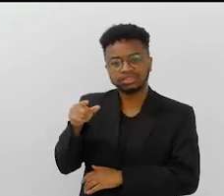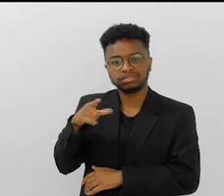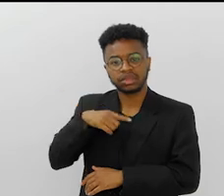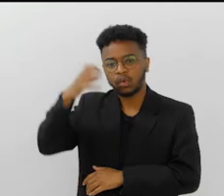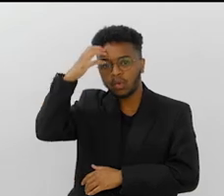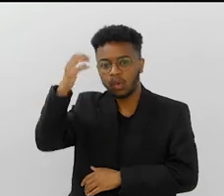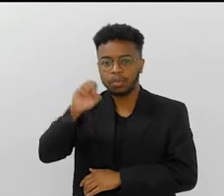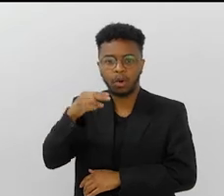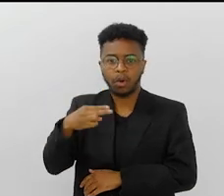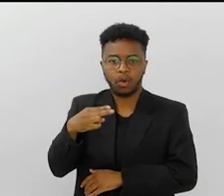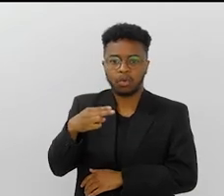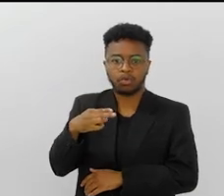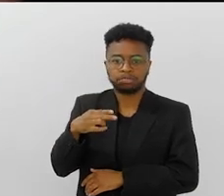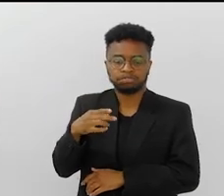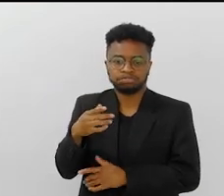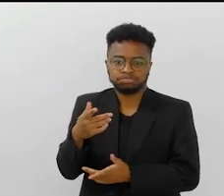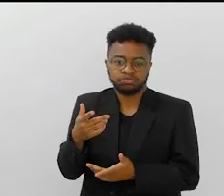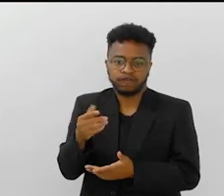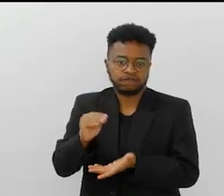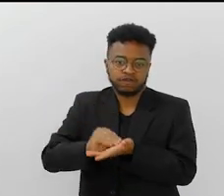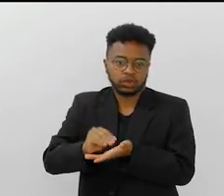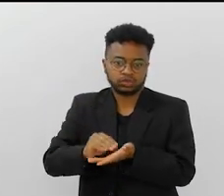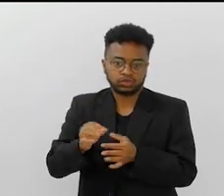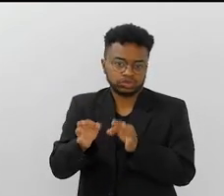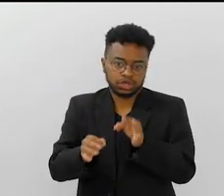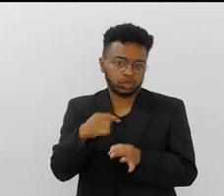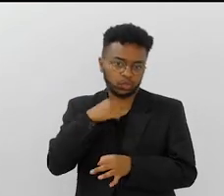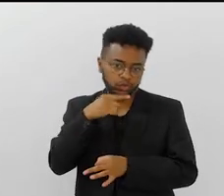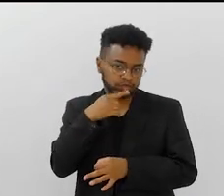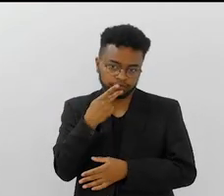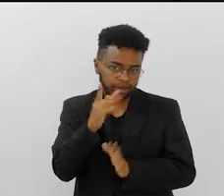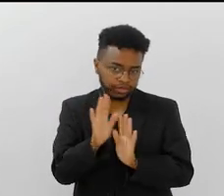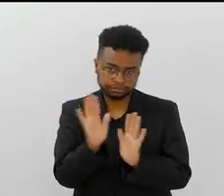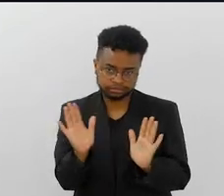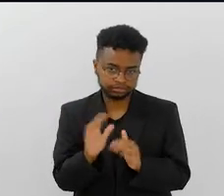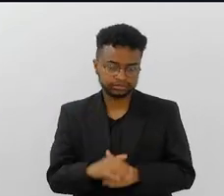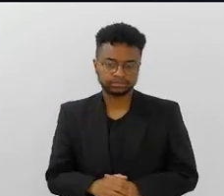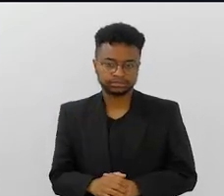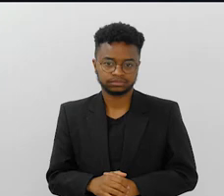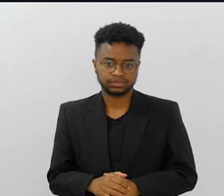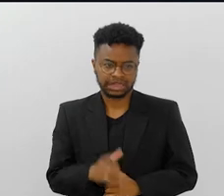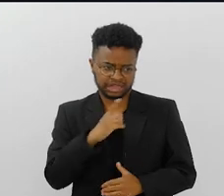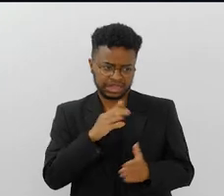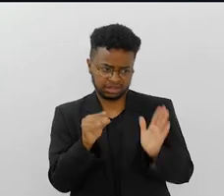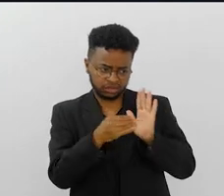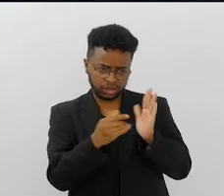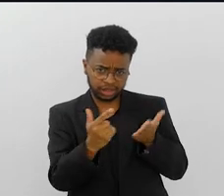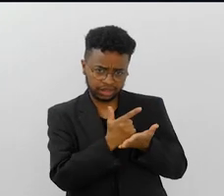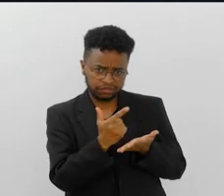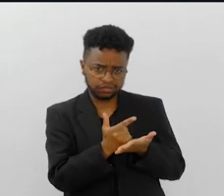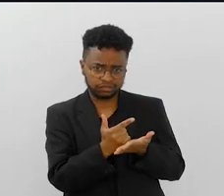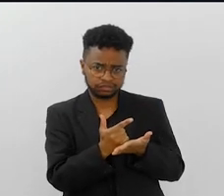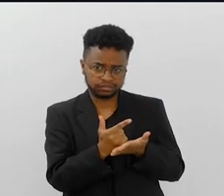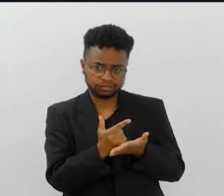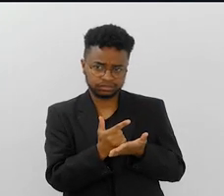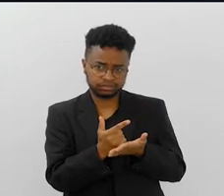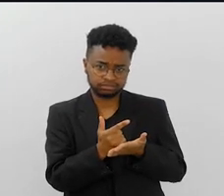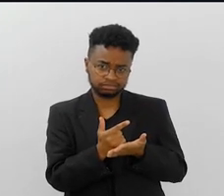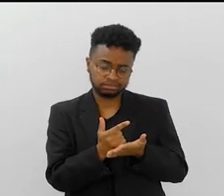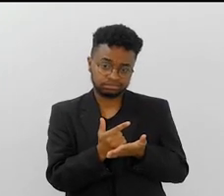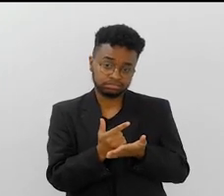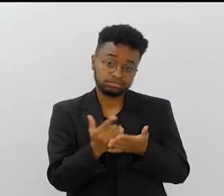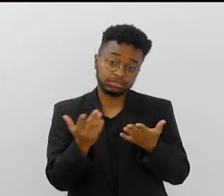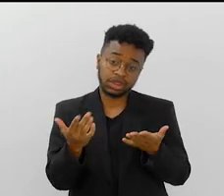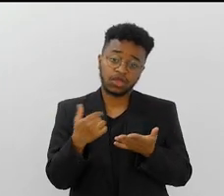ele foi o culpado ou ele foi injustiçado, pela minha apuração não dá para dizer. Isso vai estar no seu livro. Esse